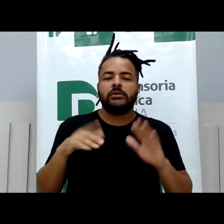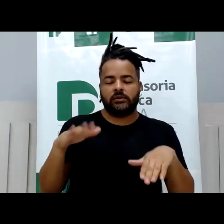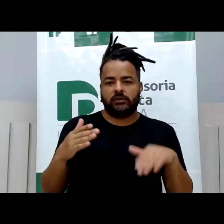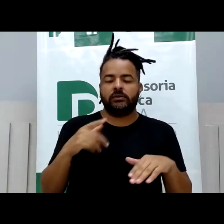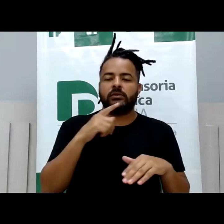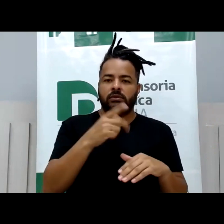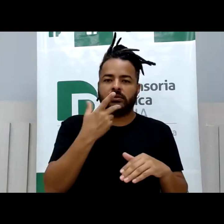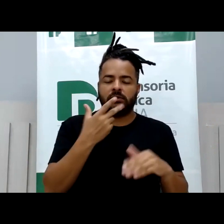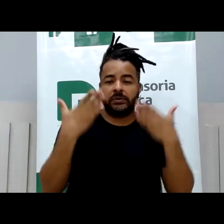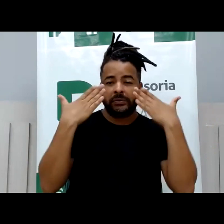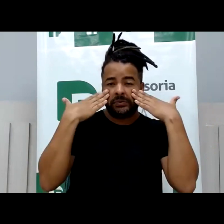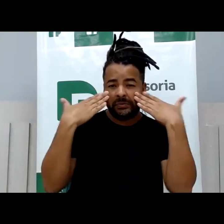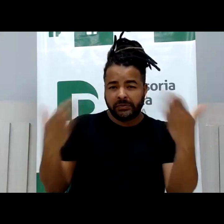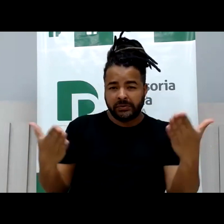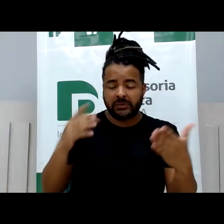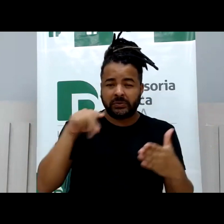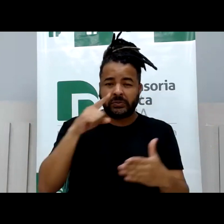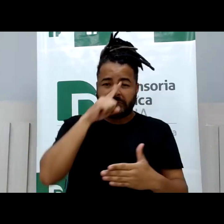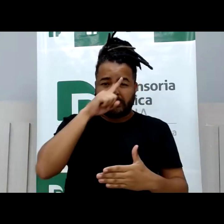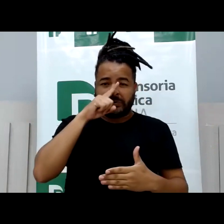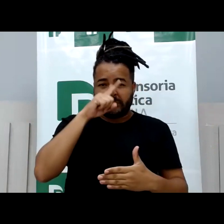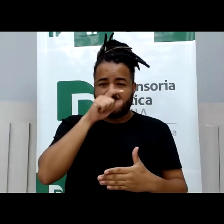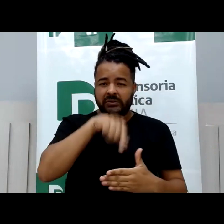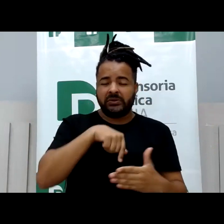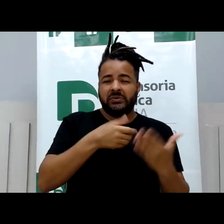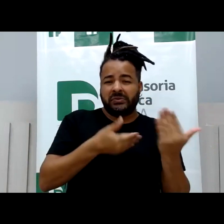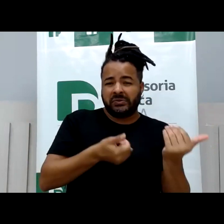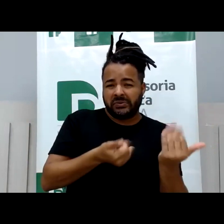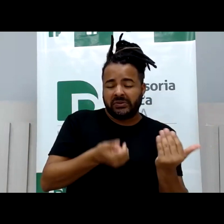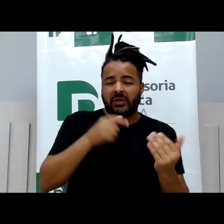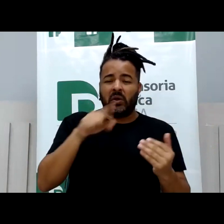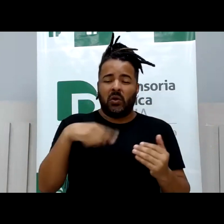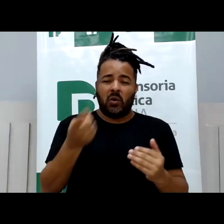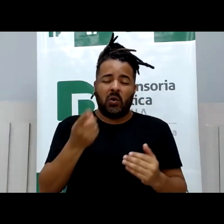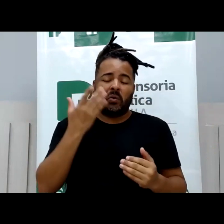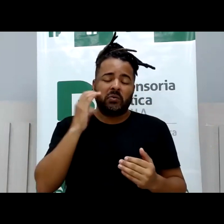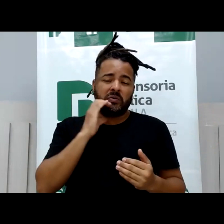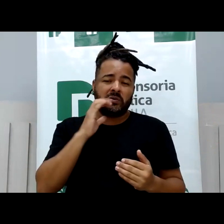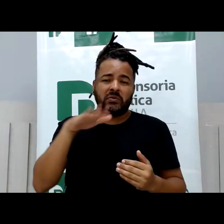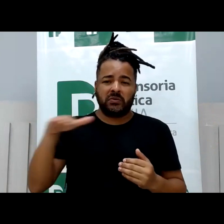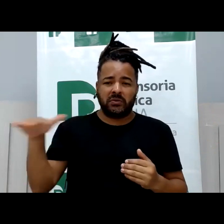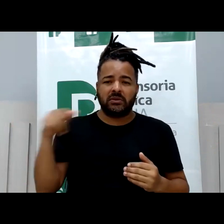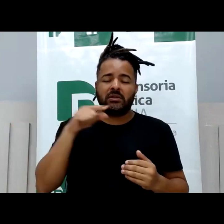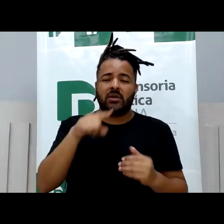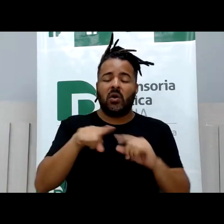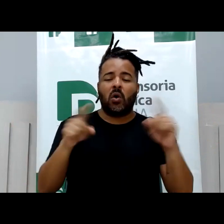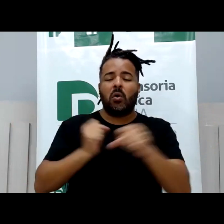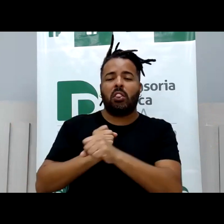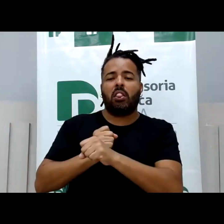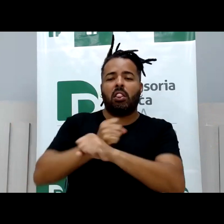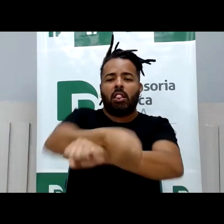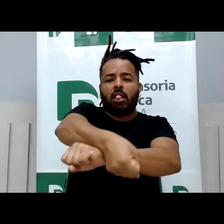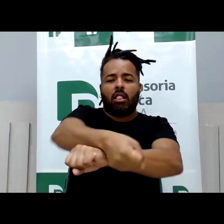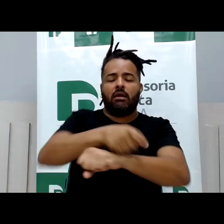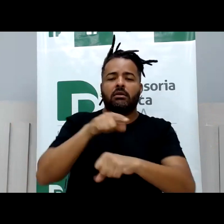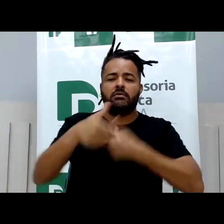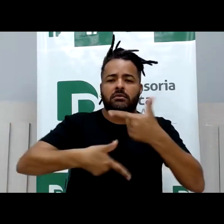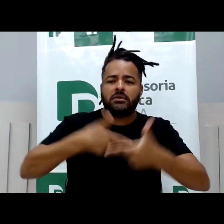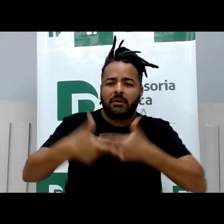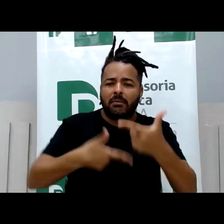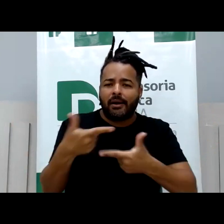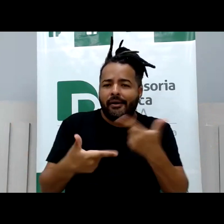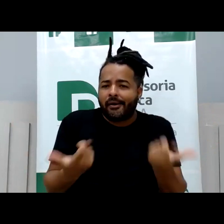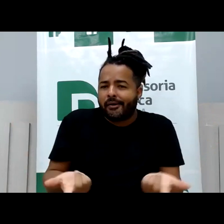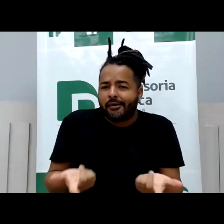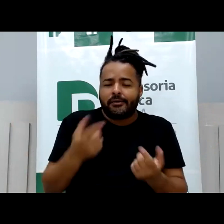ou superexposição, ou é ou não é o trabalho infantil que a gente sempre fica nessas